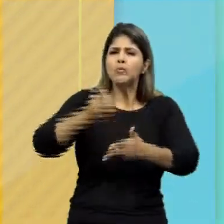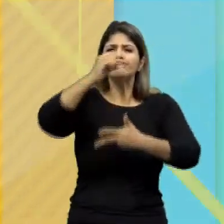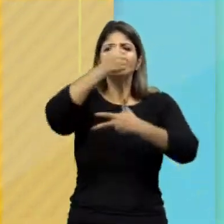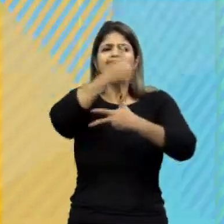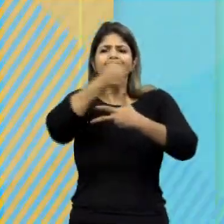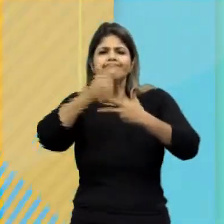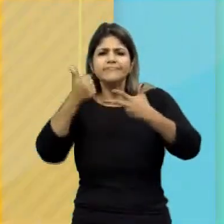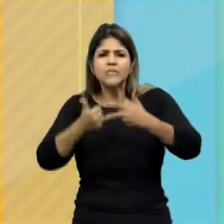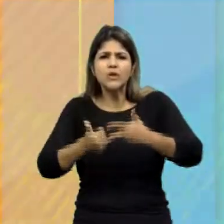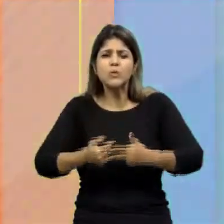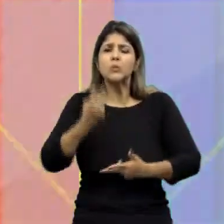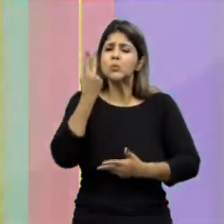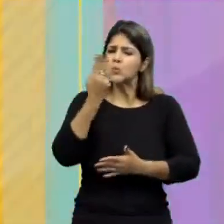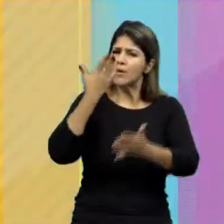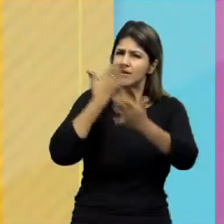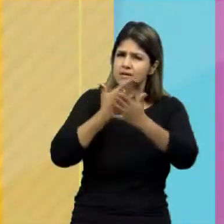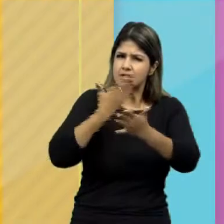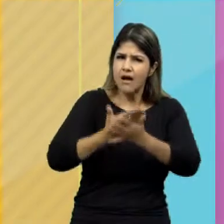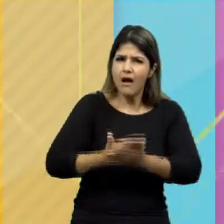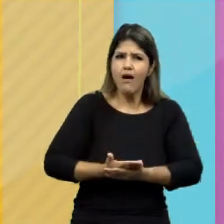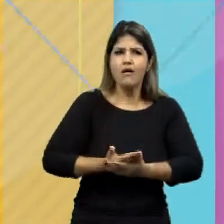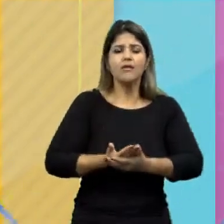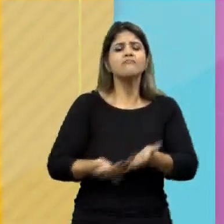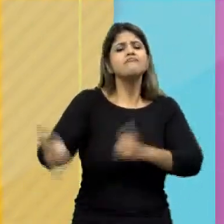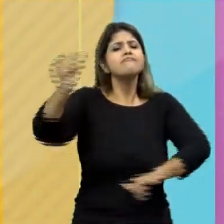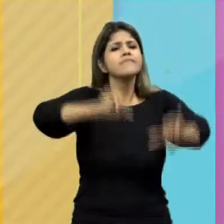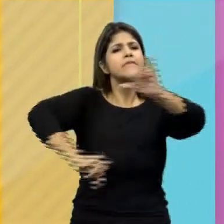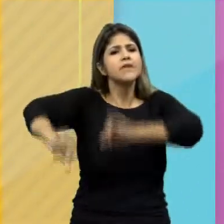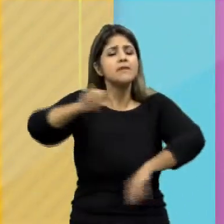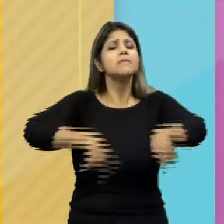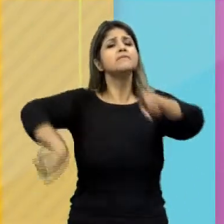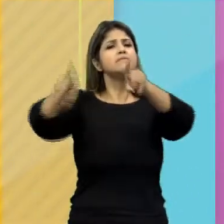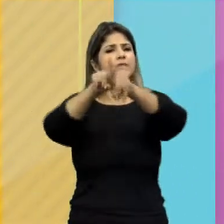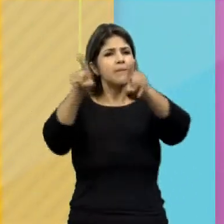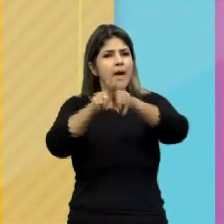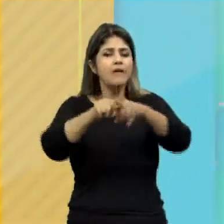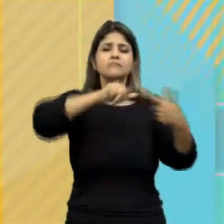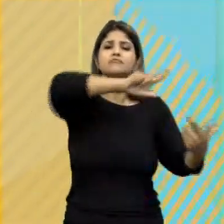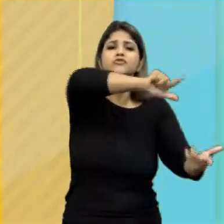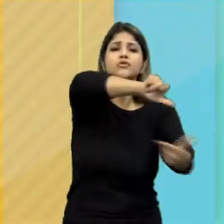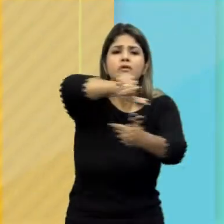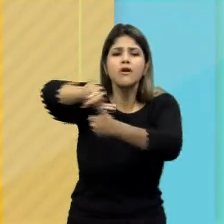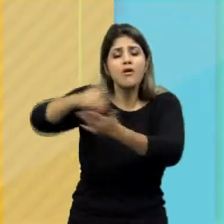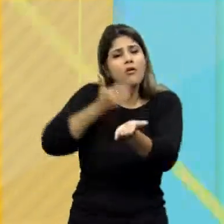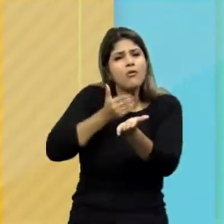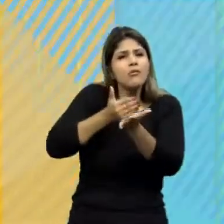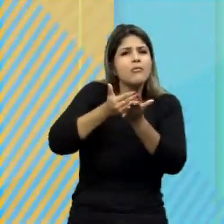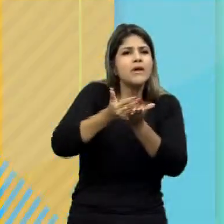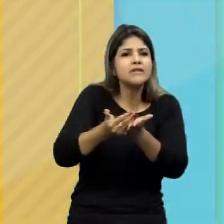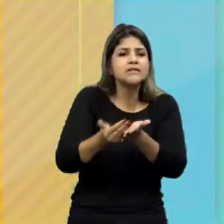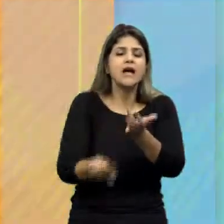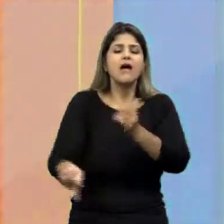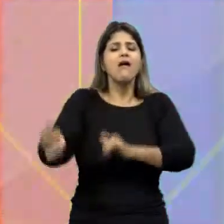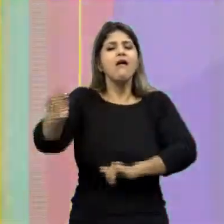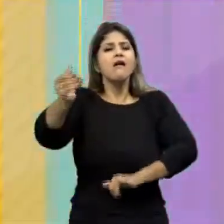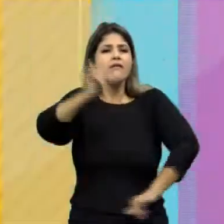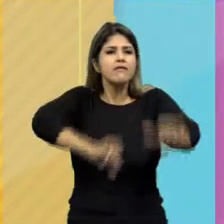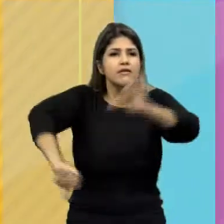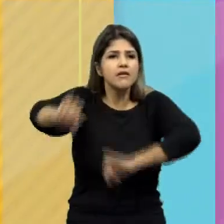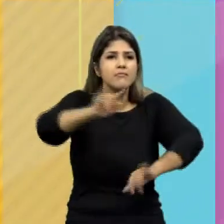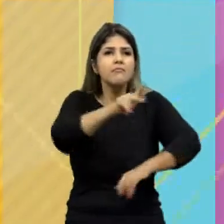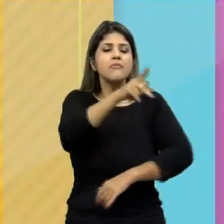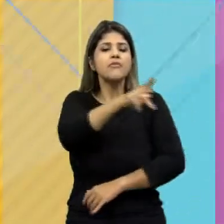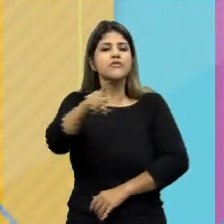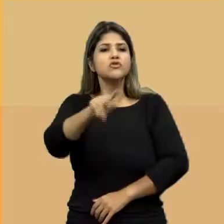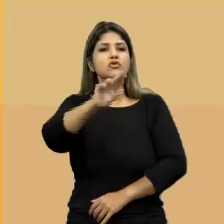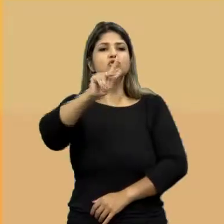hoje no Goiás, bem no Enem, vai rolar duas aulas, uma de Química e outra de Geografia. Pra começar, vamos de Química com o